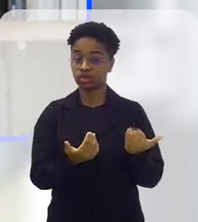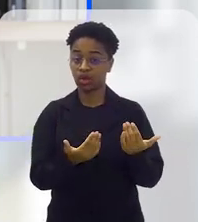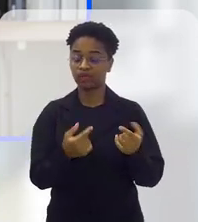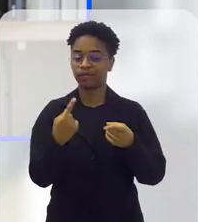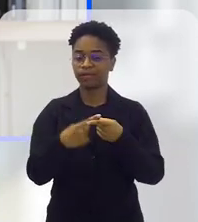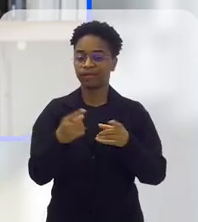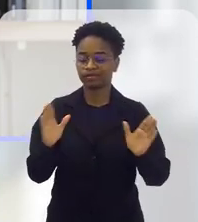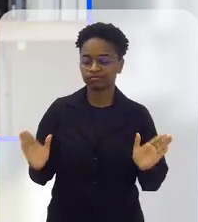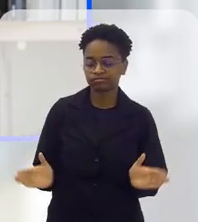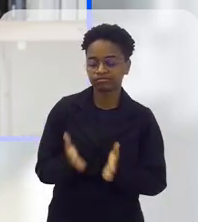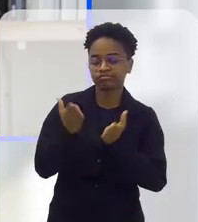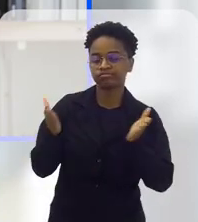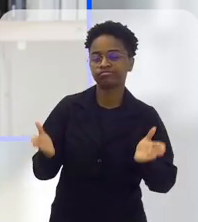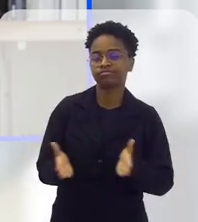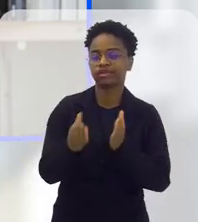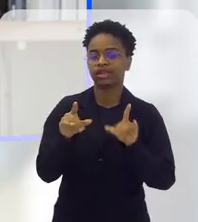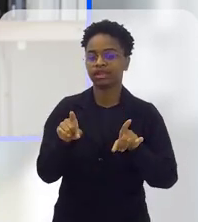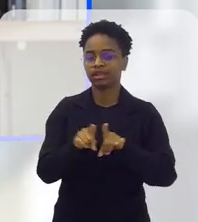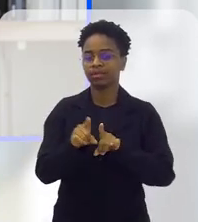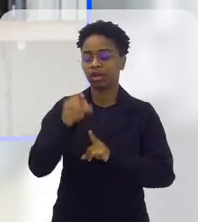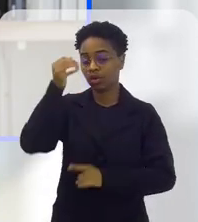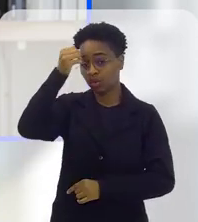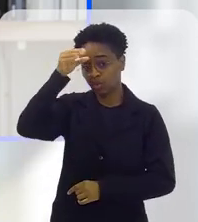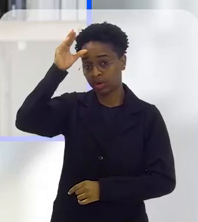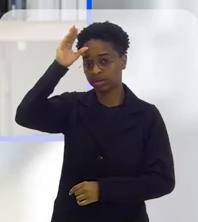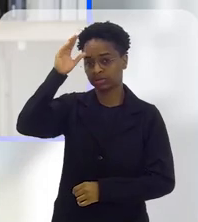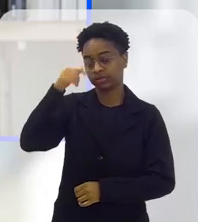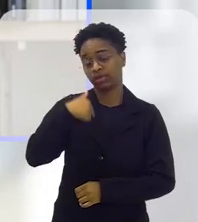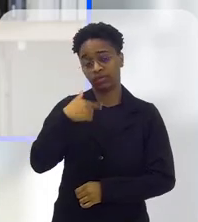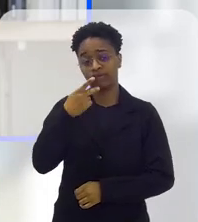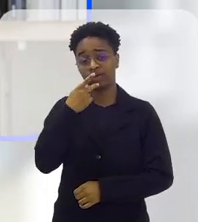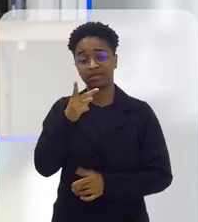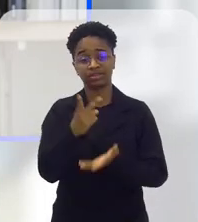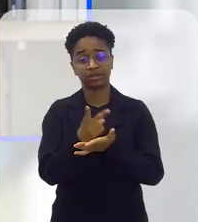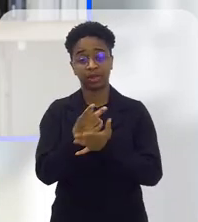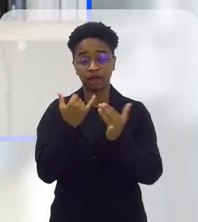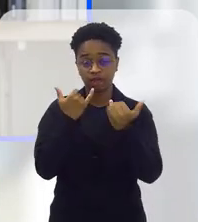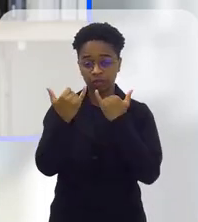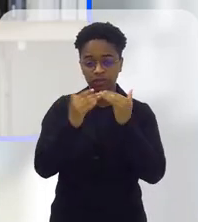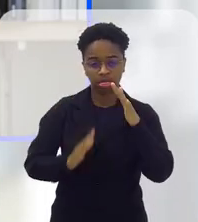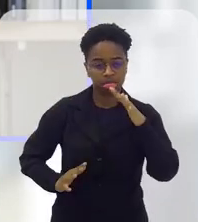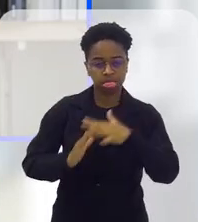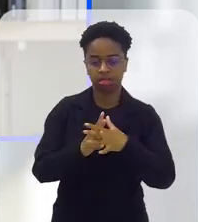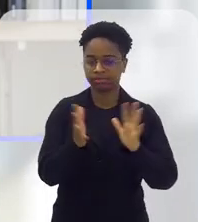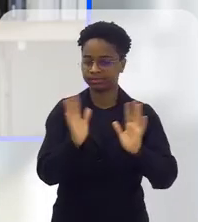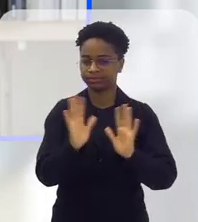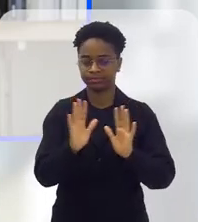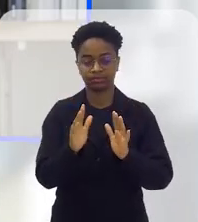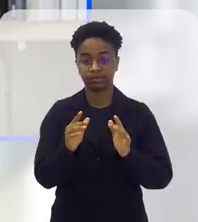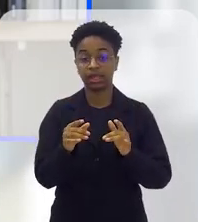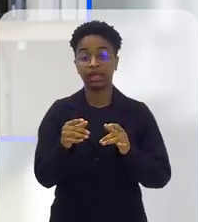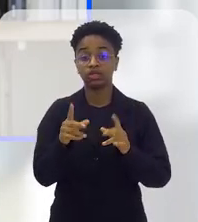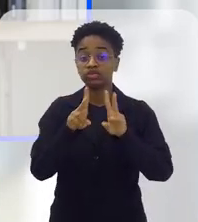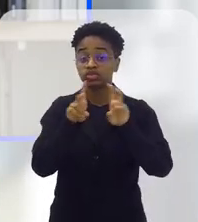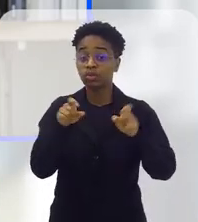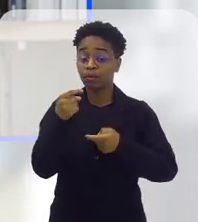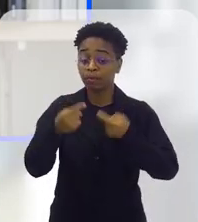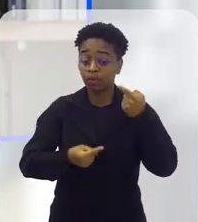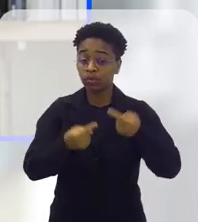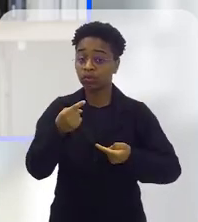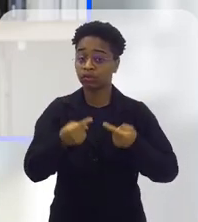né? Que incentiva também o conhecimento, eu sempre falo que informação não quer demais, é informação sobre